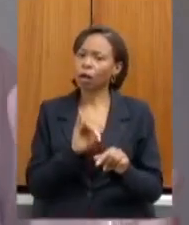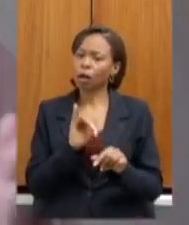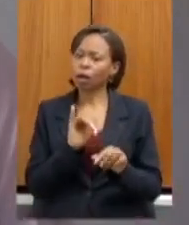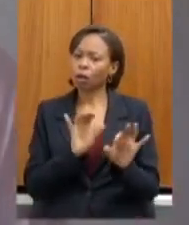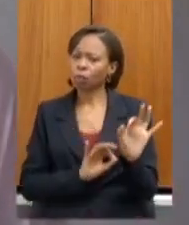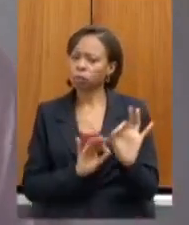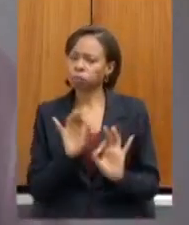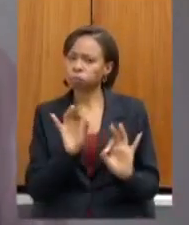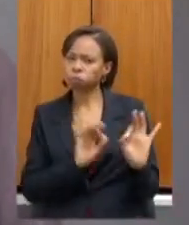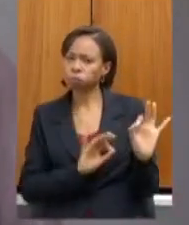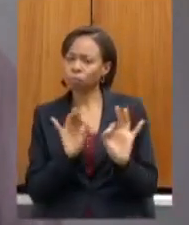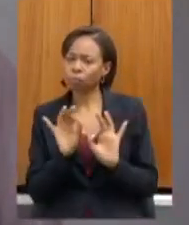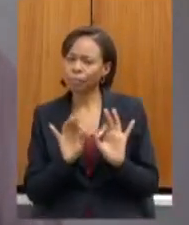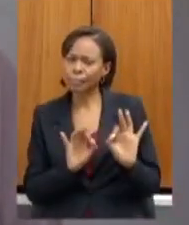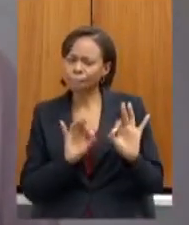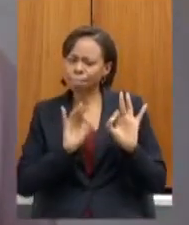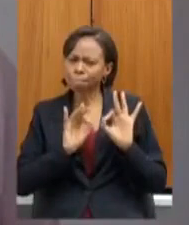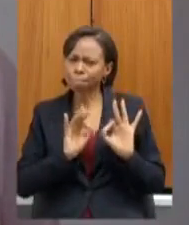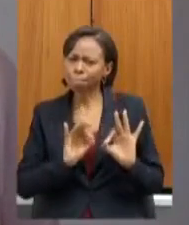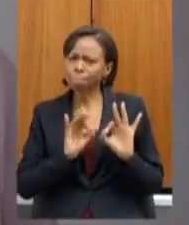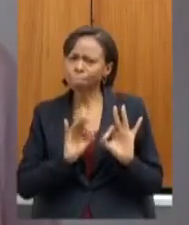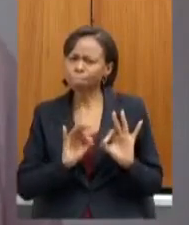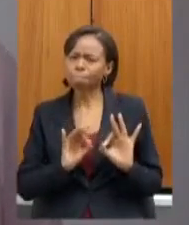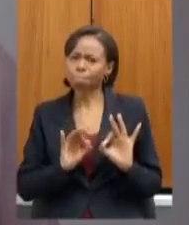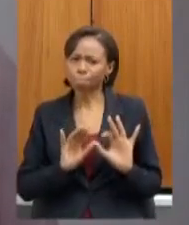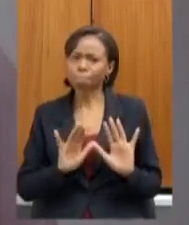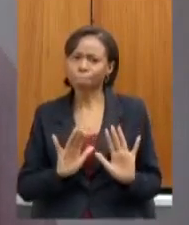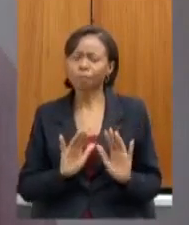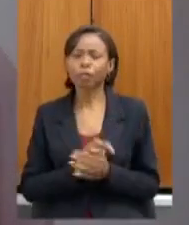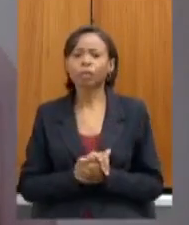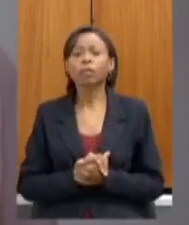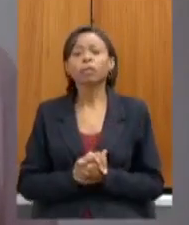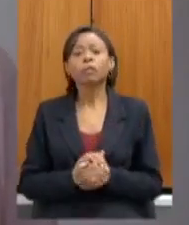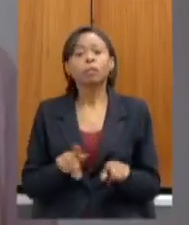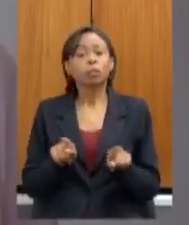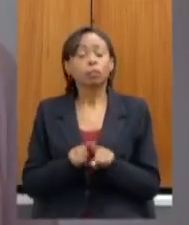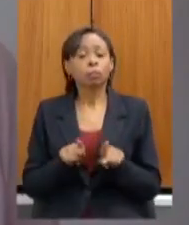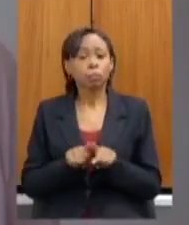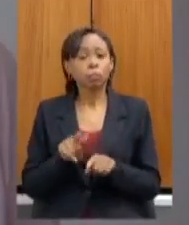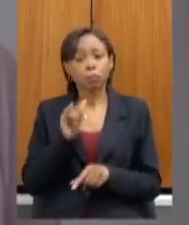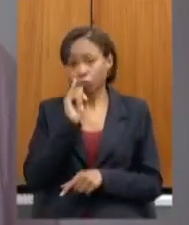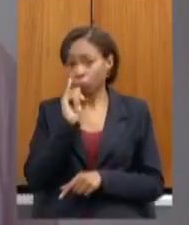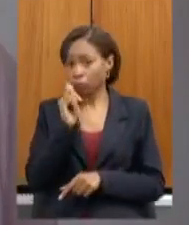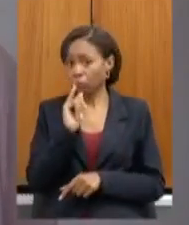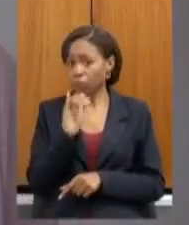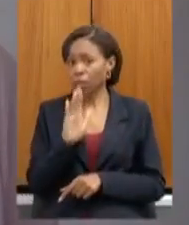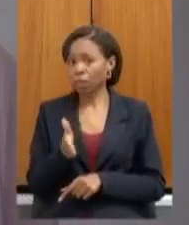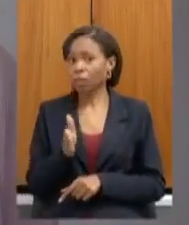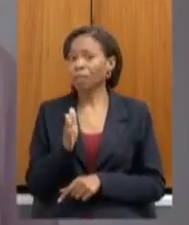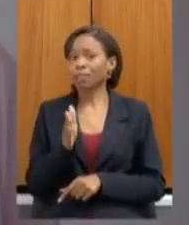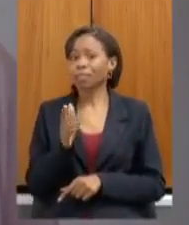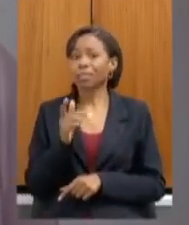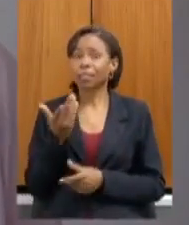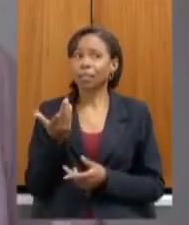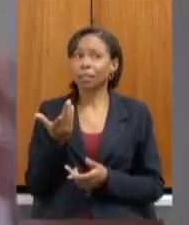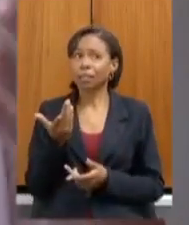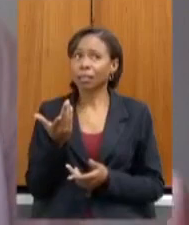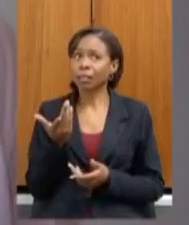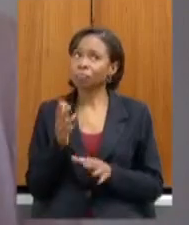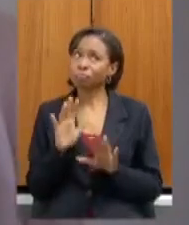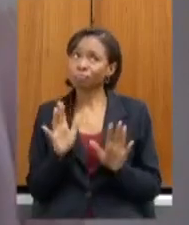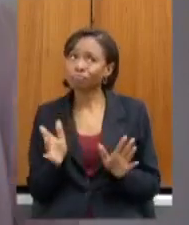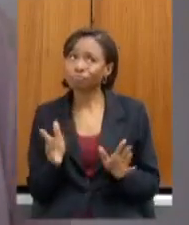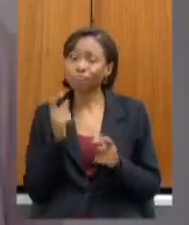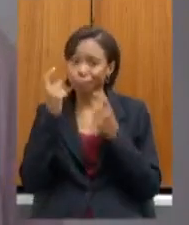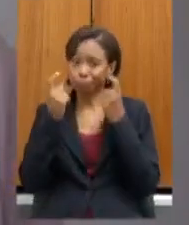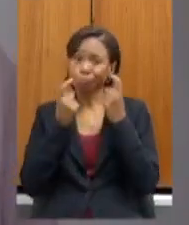desenhado e organizado para caminhar bem eu disse também que é motivo de grande preocupação bom e aí veio